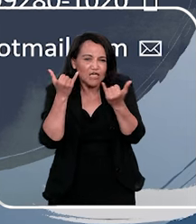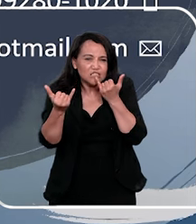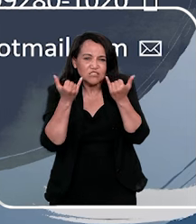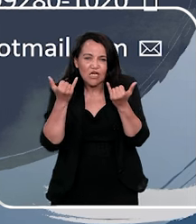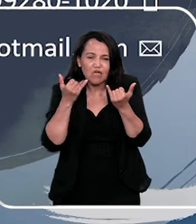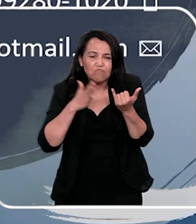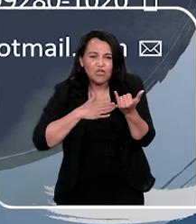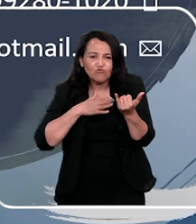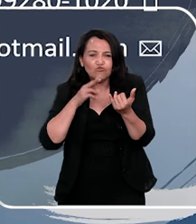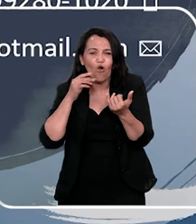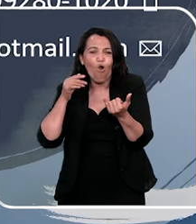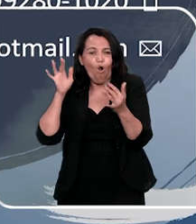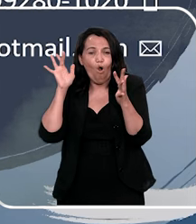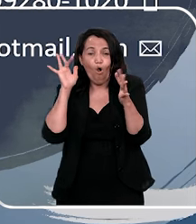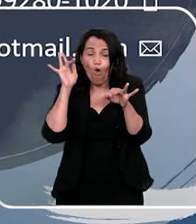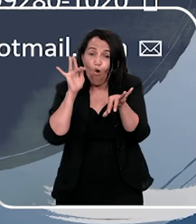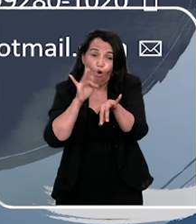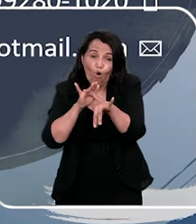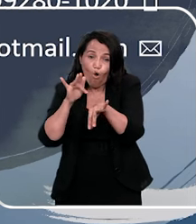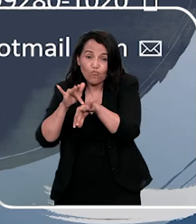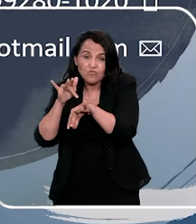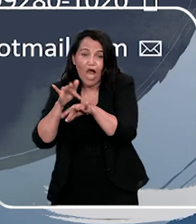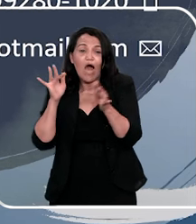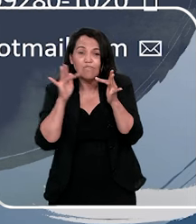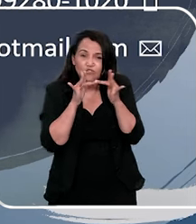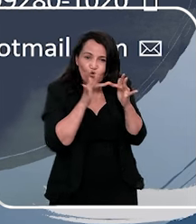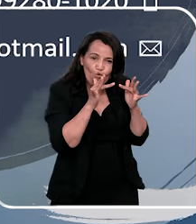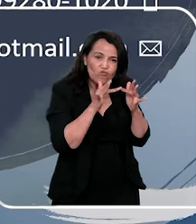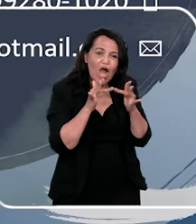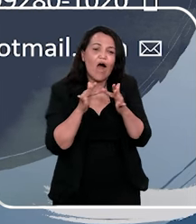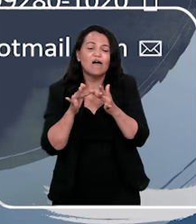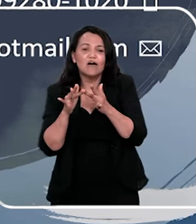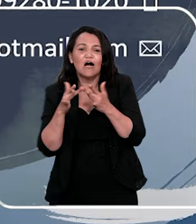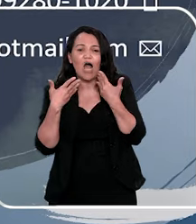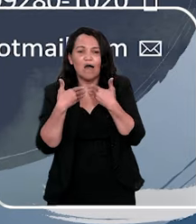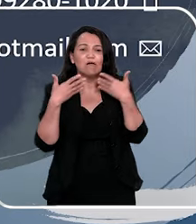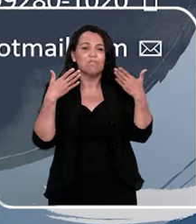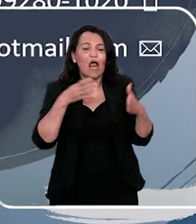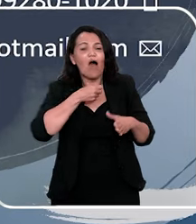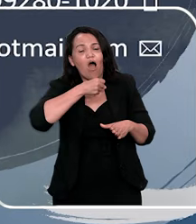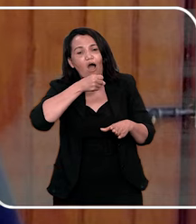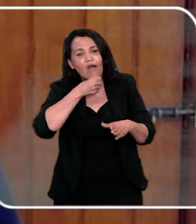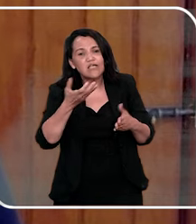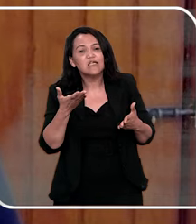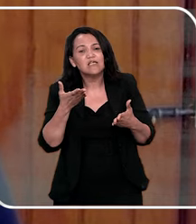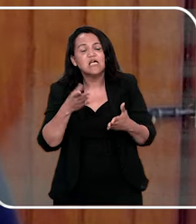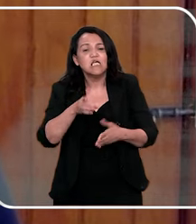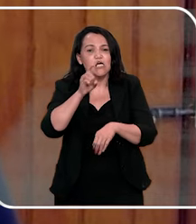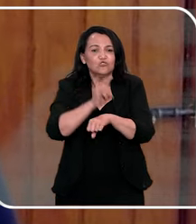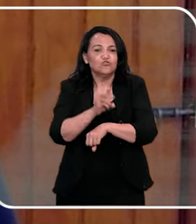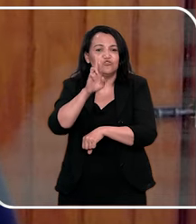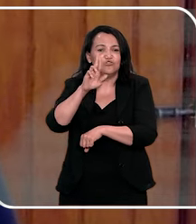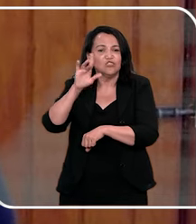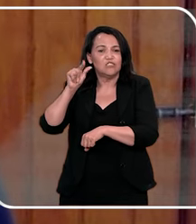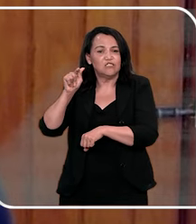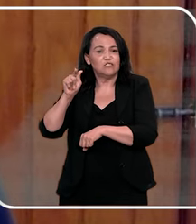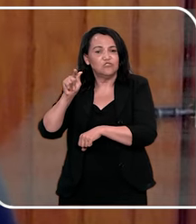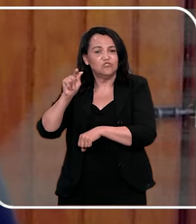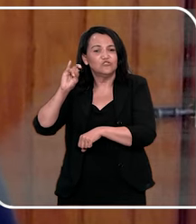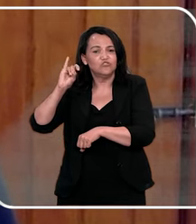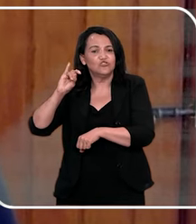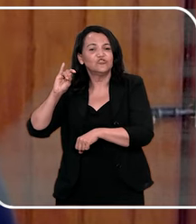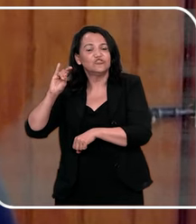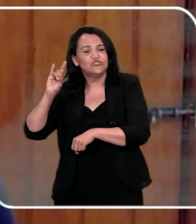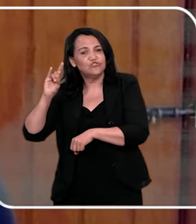informação, tá aí meus e-mails, contatos, e eu espero ter ajudado, eu abro a palavra para a Vanessa, se quer falar